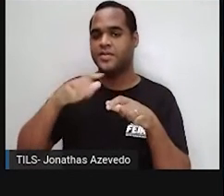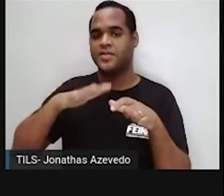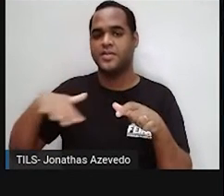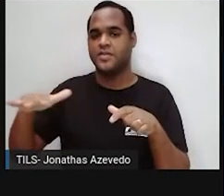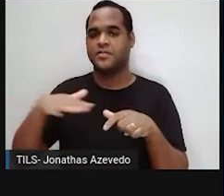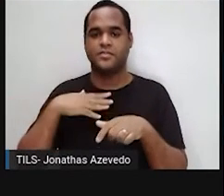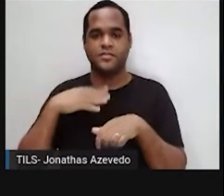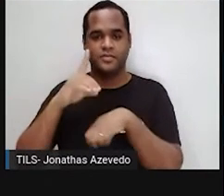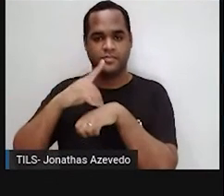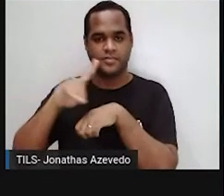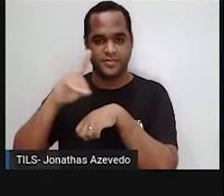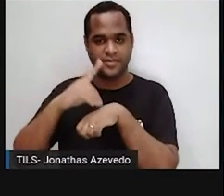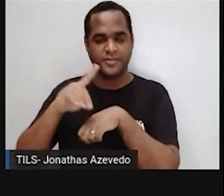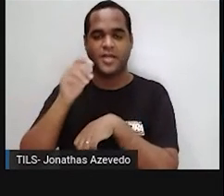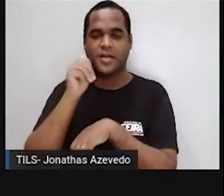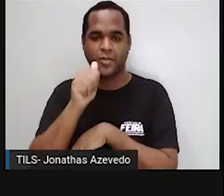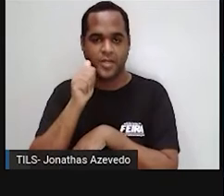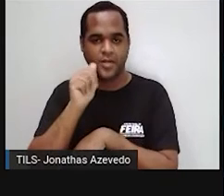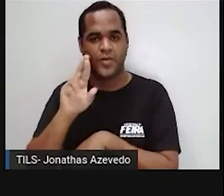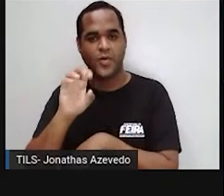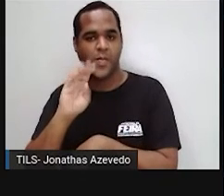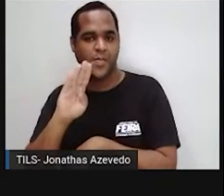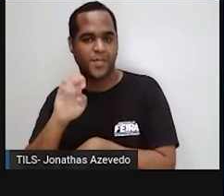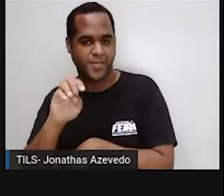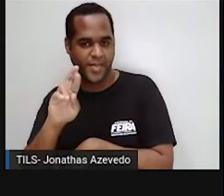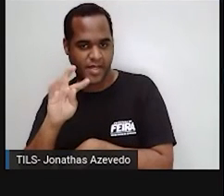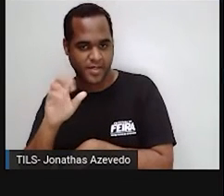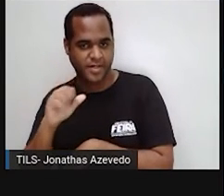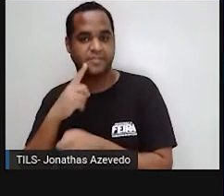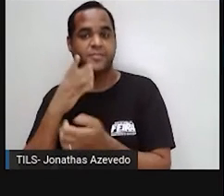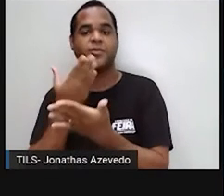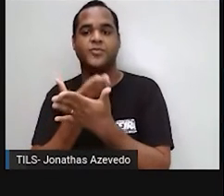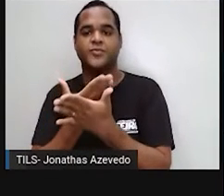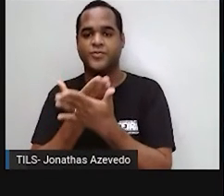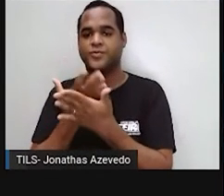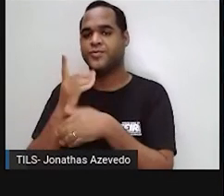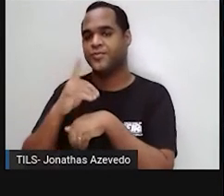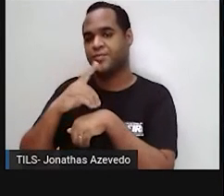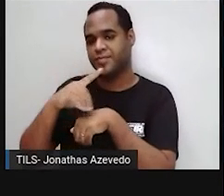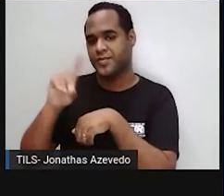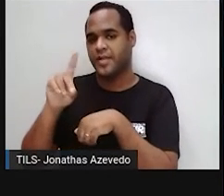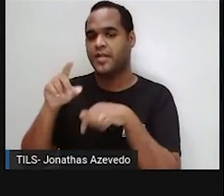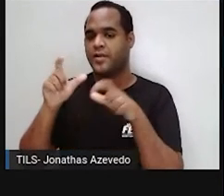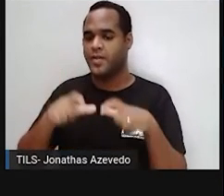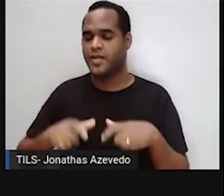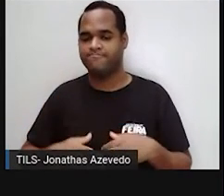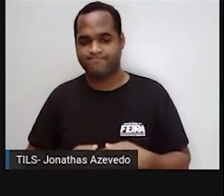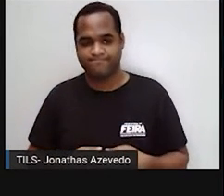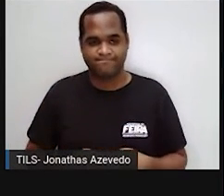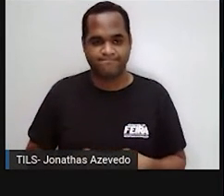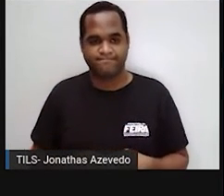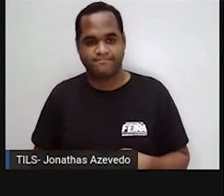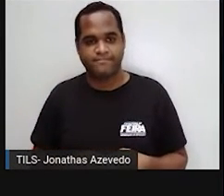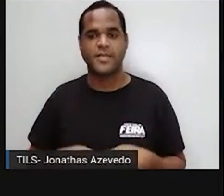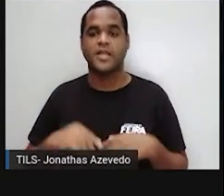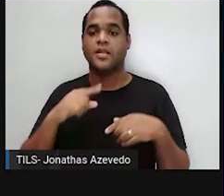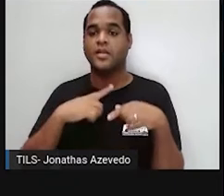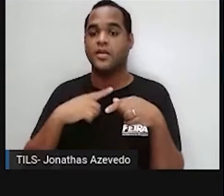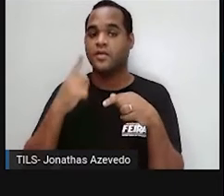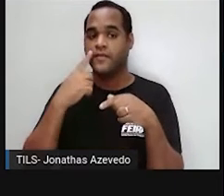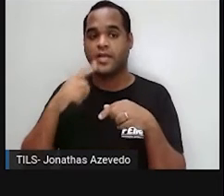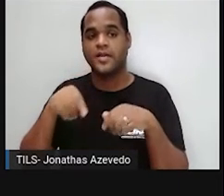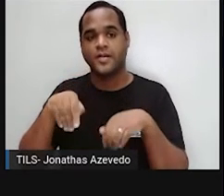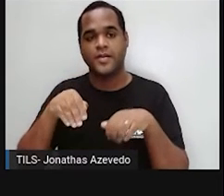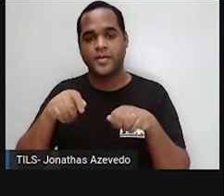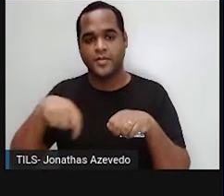a participação da doutora Roberta da Cruz Pioco. Ela fez um estudo do doutorado dela lá com a espécie de pinhões na Antártica. E ela vai falar